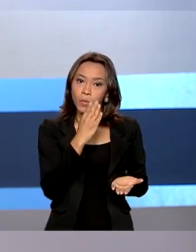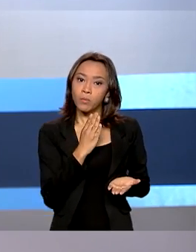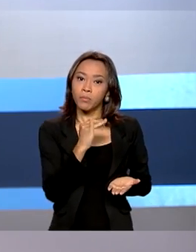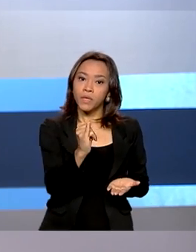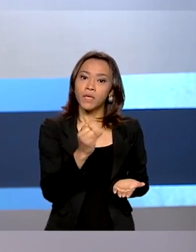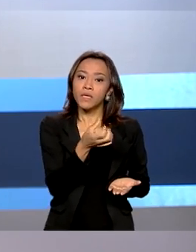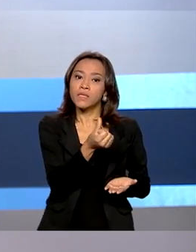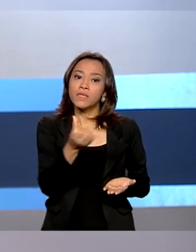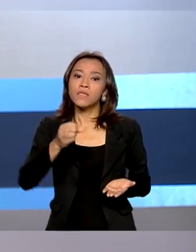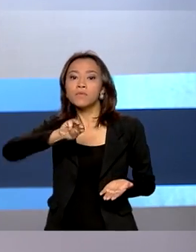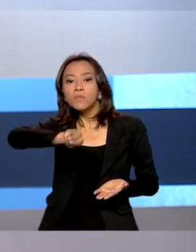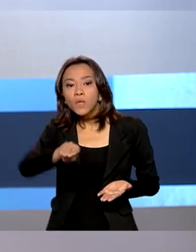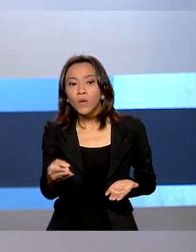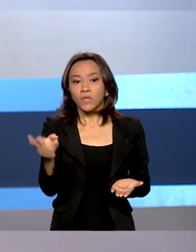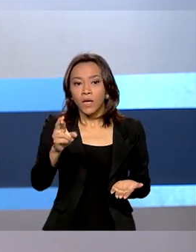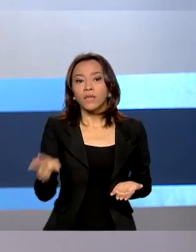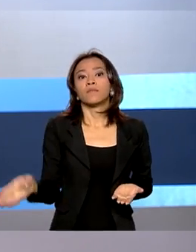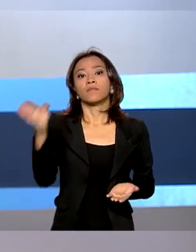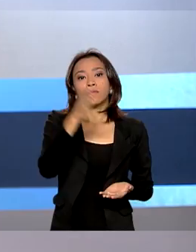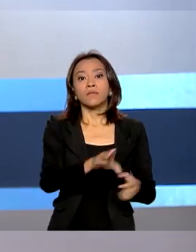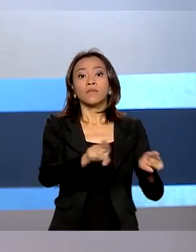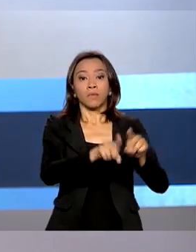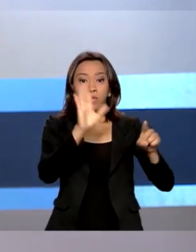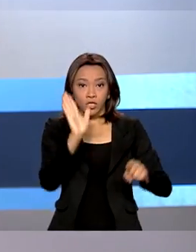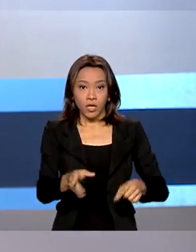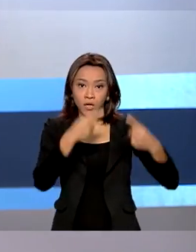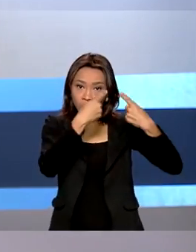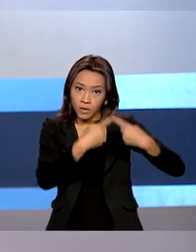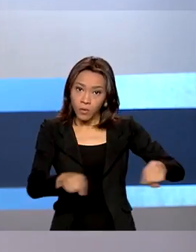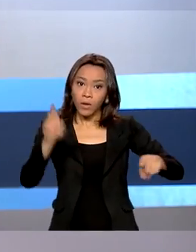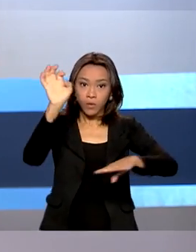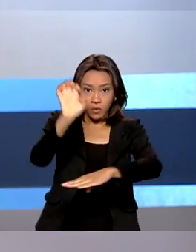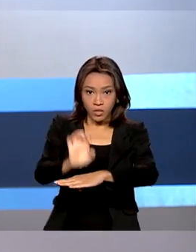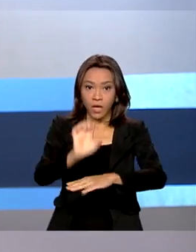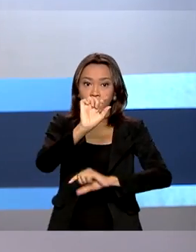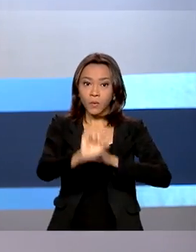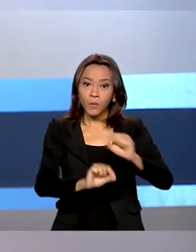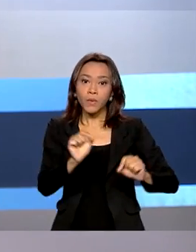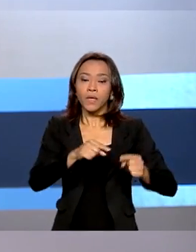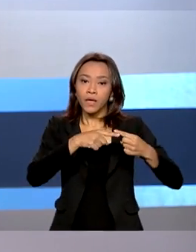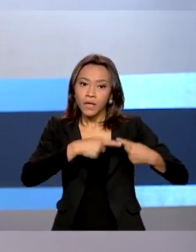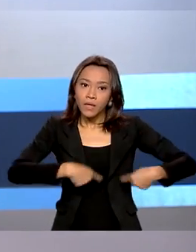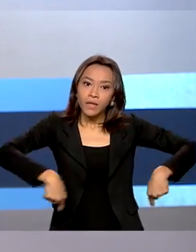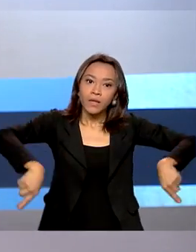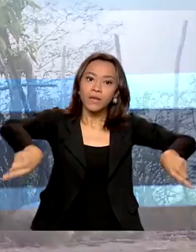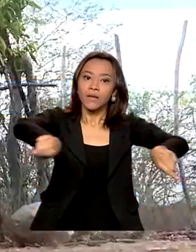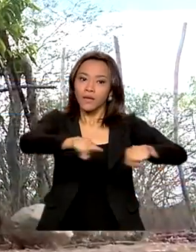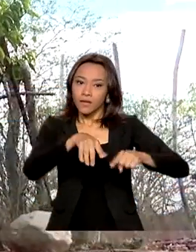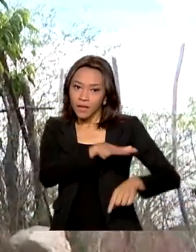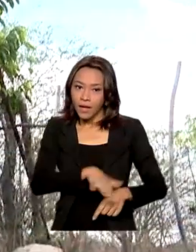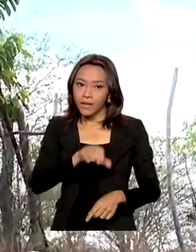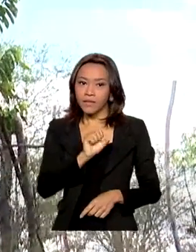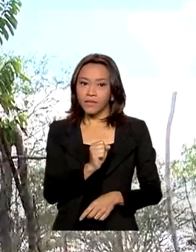milhões de reais. Também foi inaugurada no Estado a captação definitiva do ramal de Sertânia.